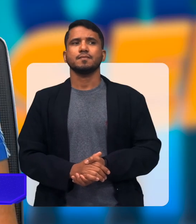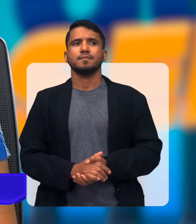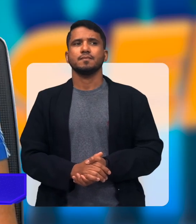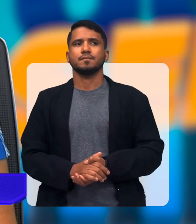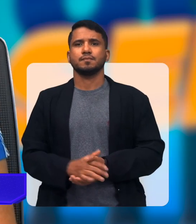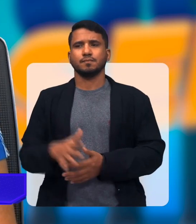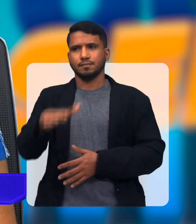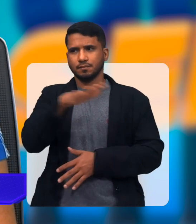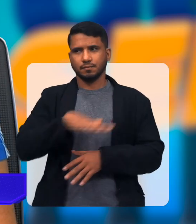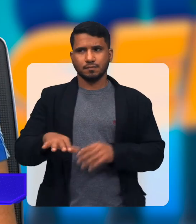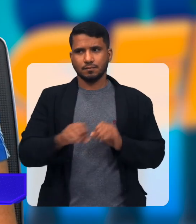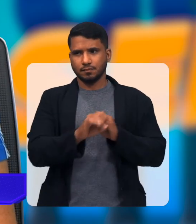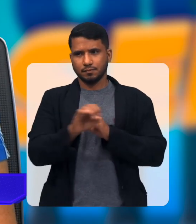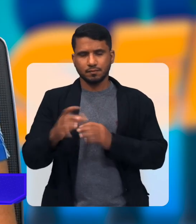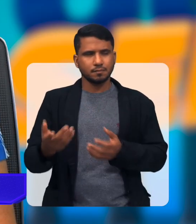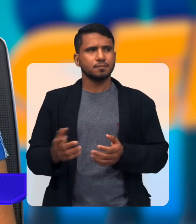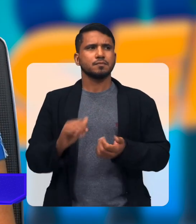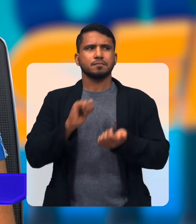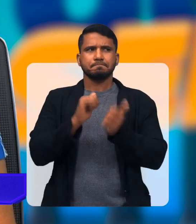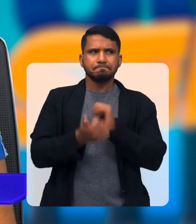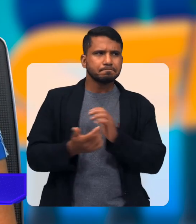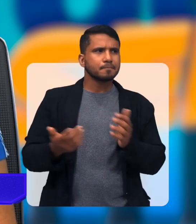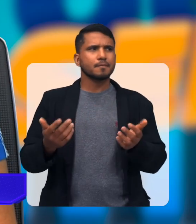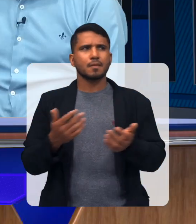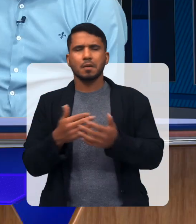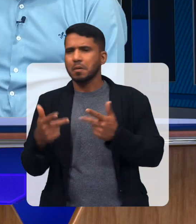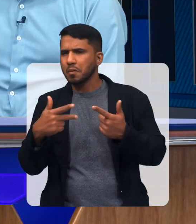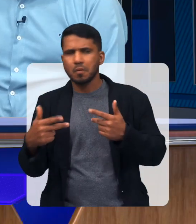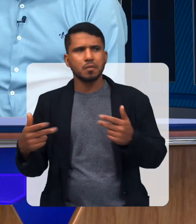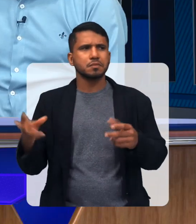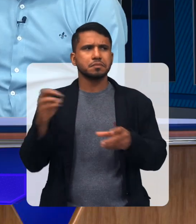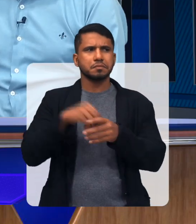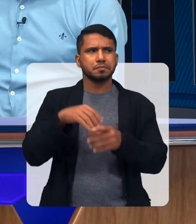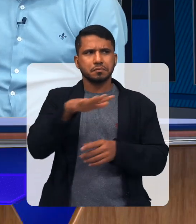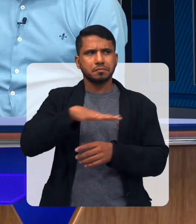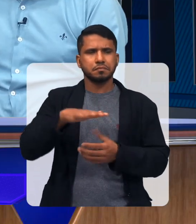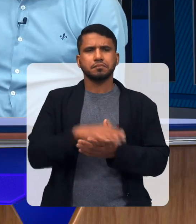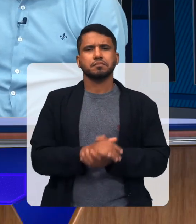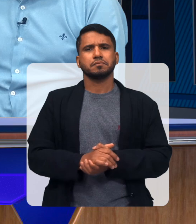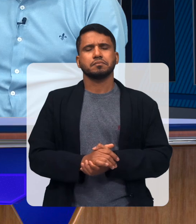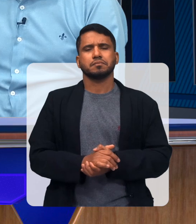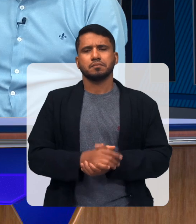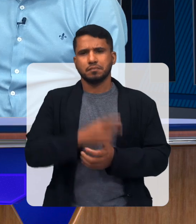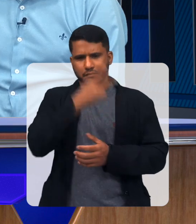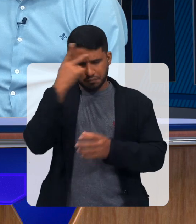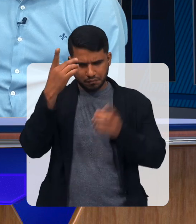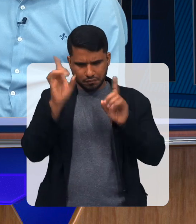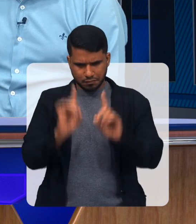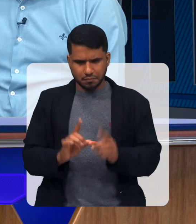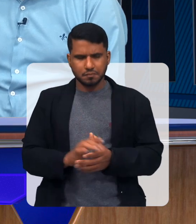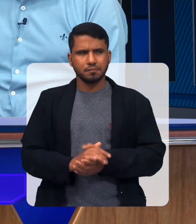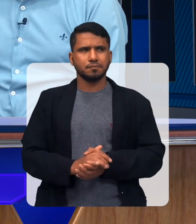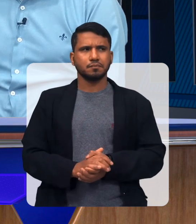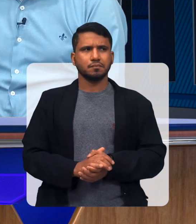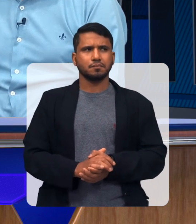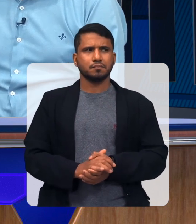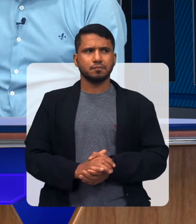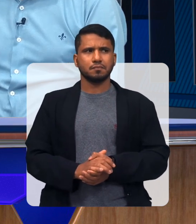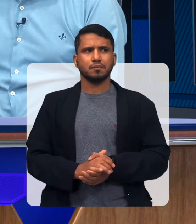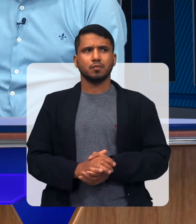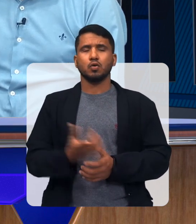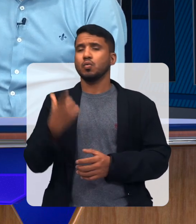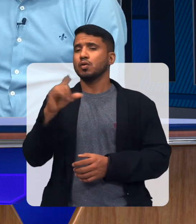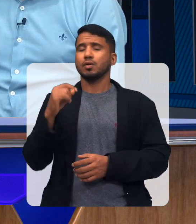É... Na parte Da educação Na educação Ou esporte Dentro da área Dentro da área Da pessoa com deficiência